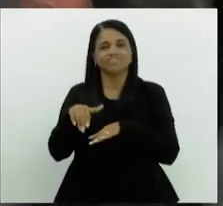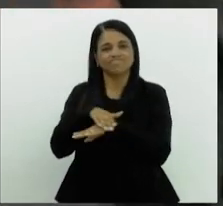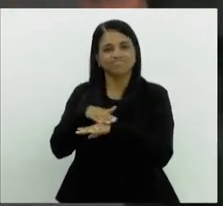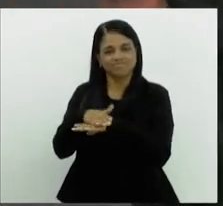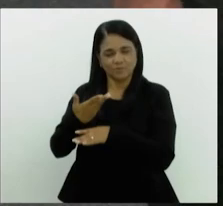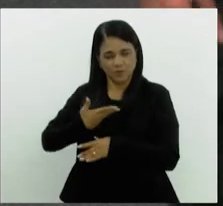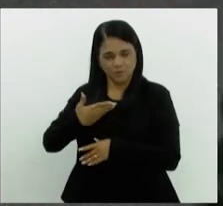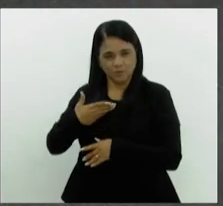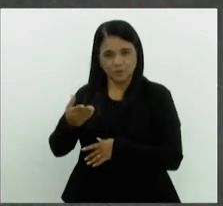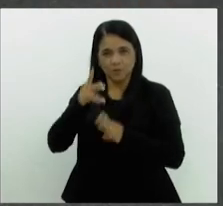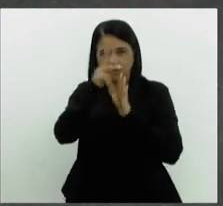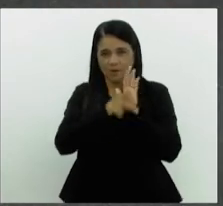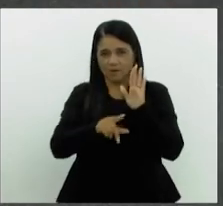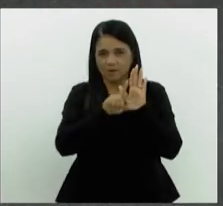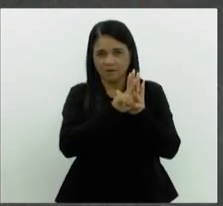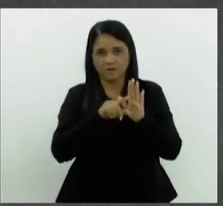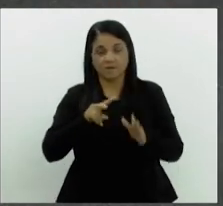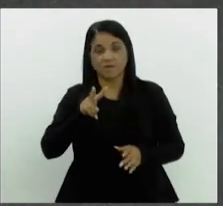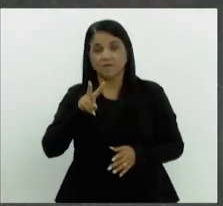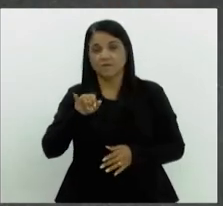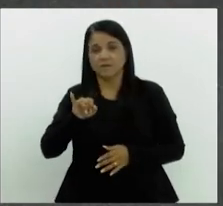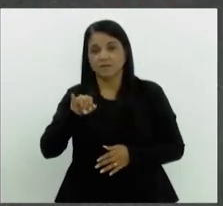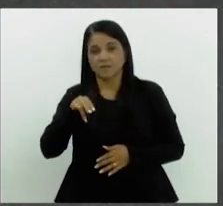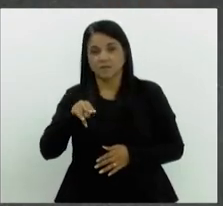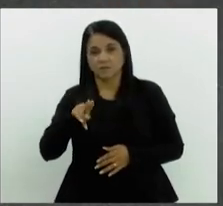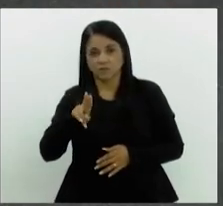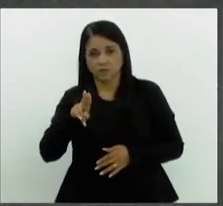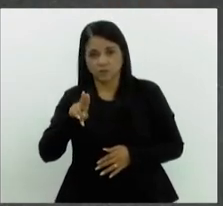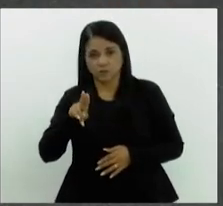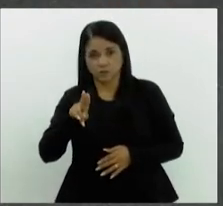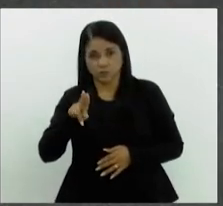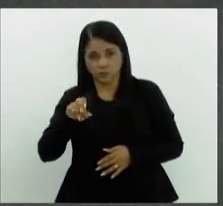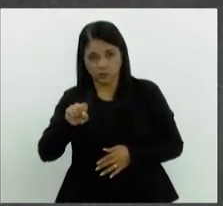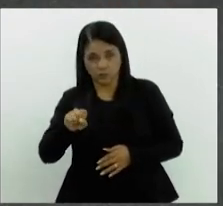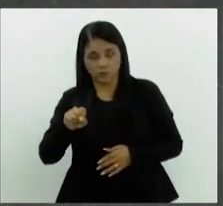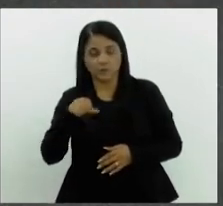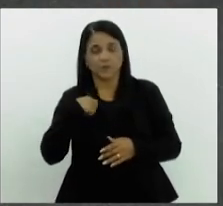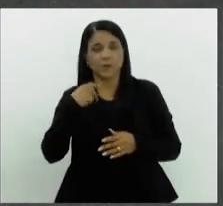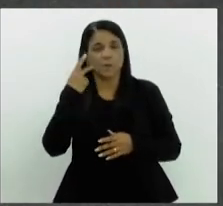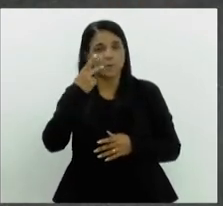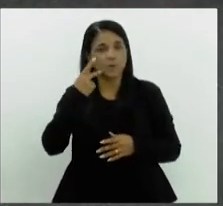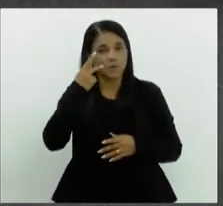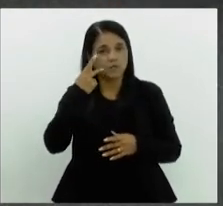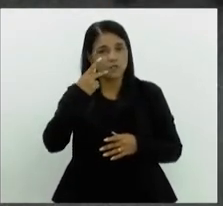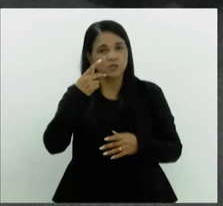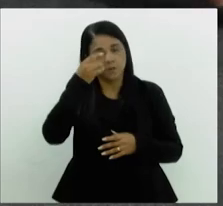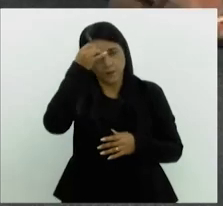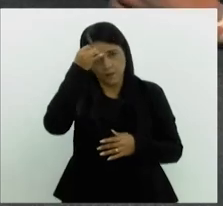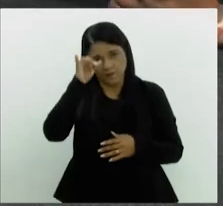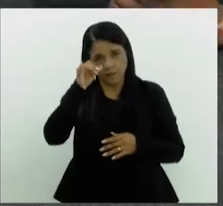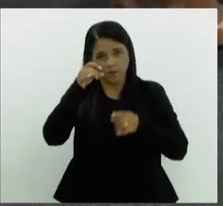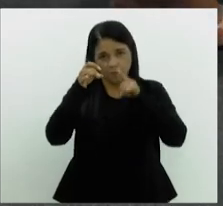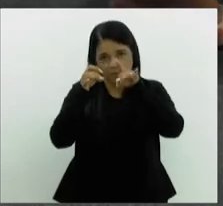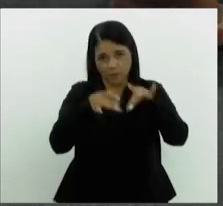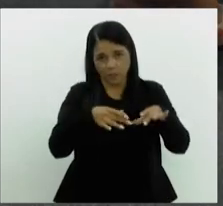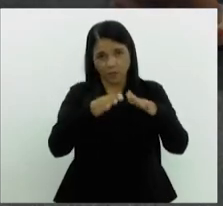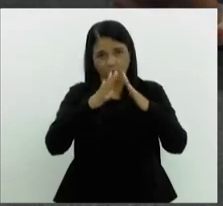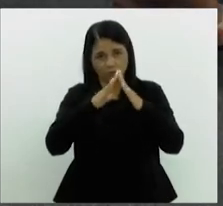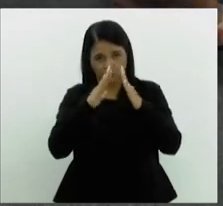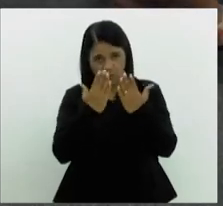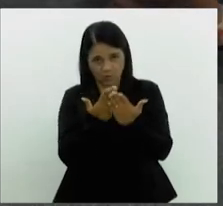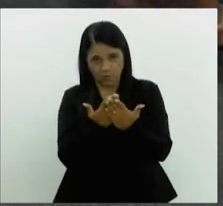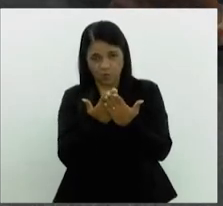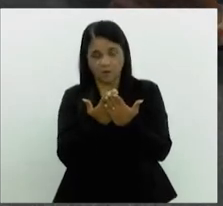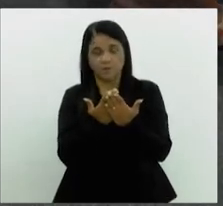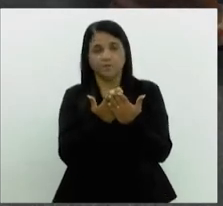lei da autoria do deputado Vinícius Gossolino, que institui a política estadual de prevenção ao abandono e evasão escolar e da